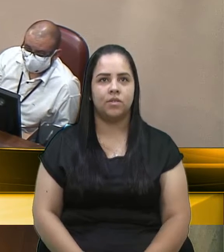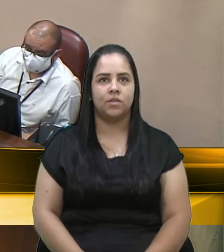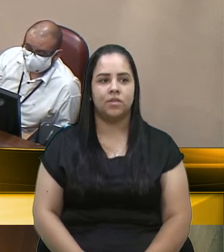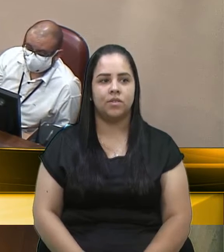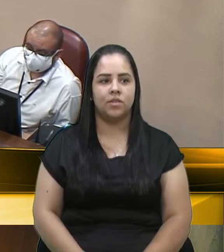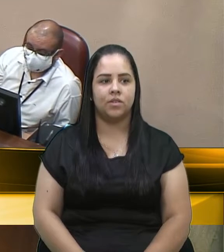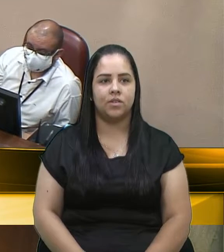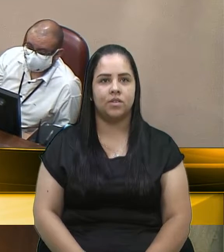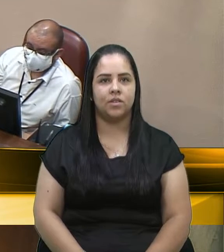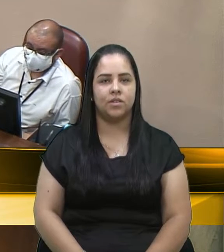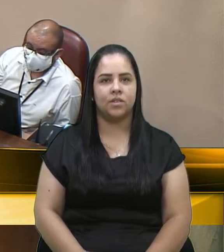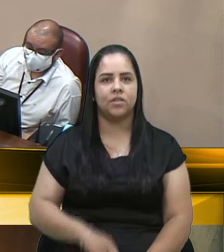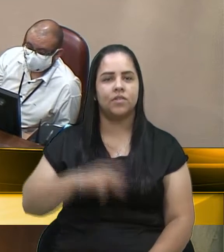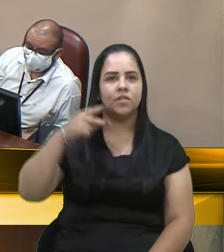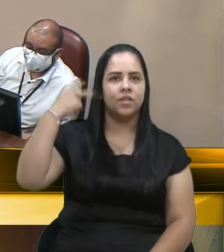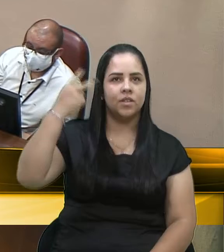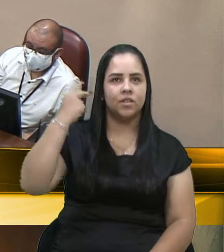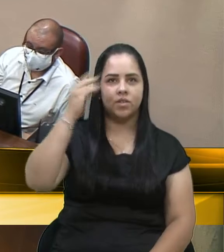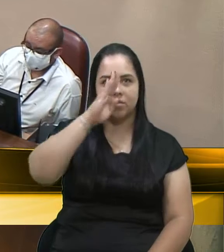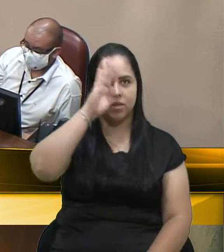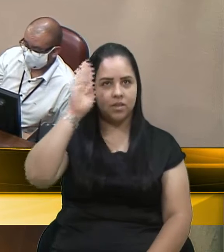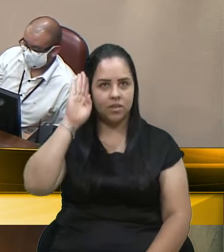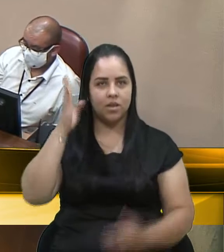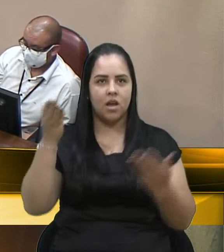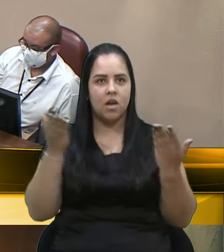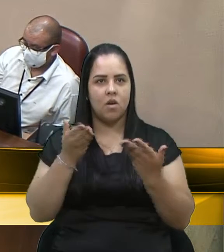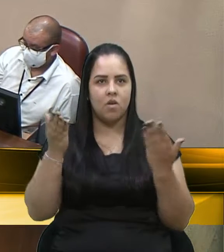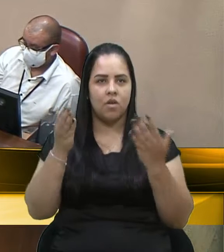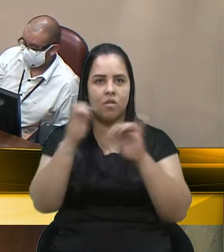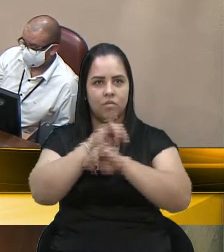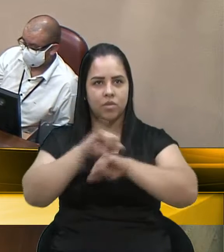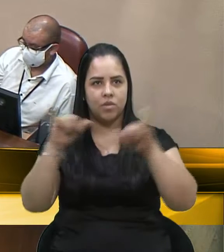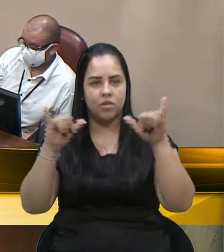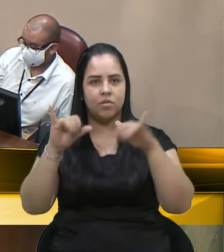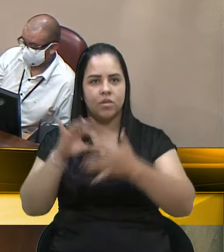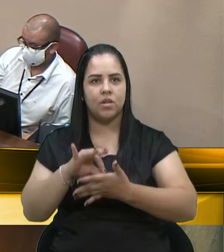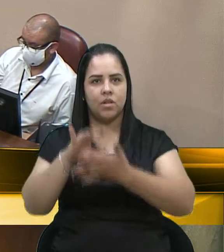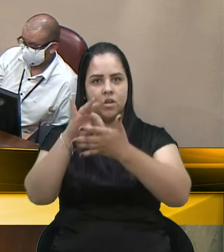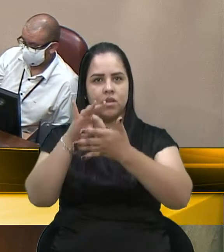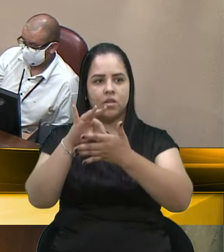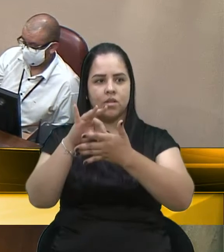Vereador Bressan, em declaração de líder da bancada do PTB, com a palavra.